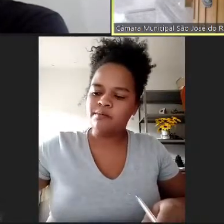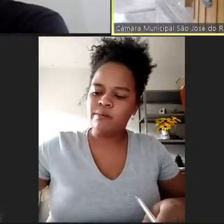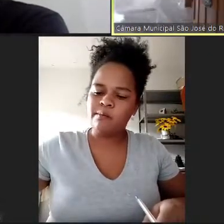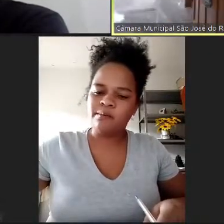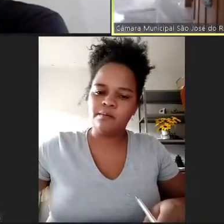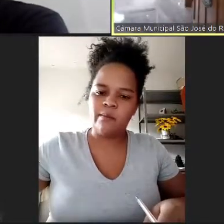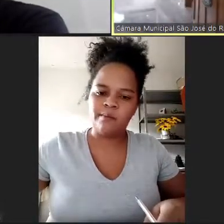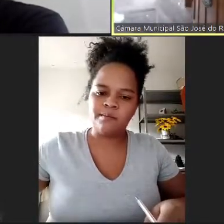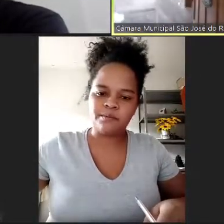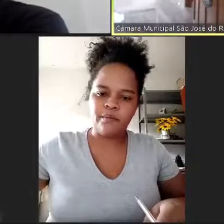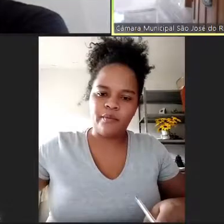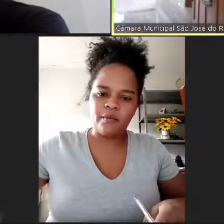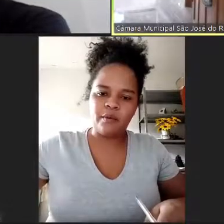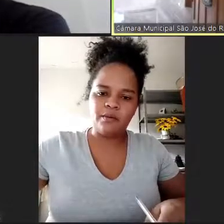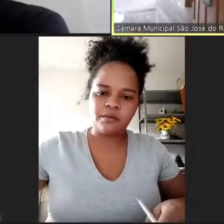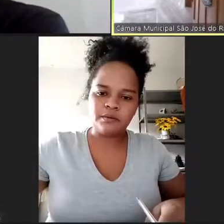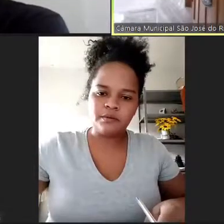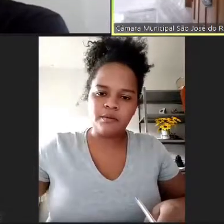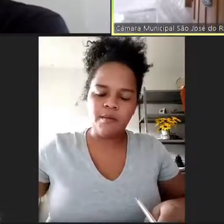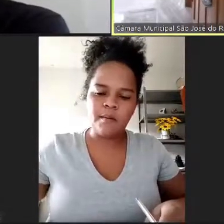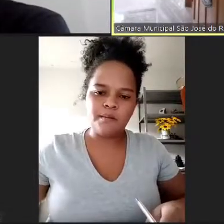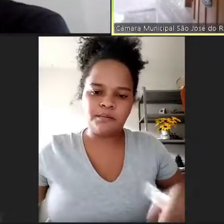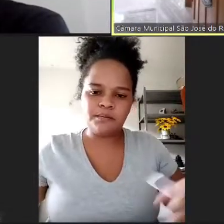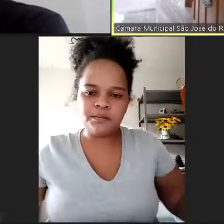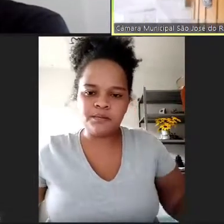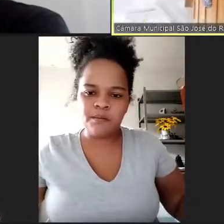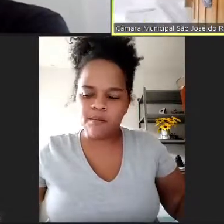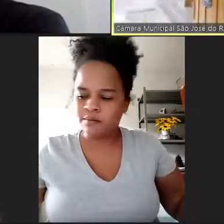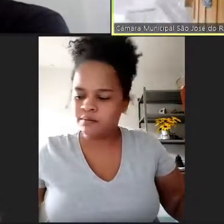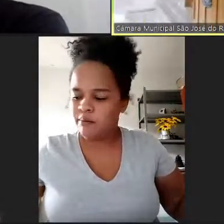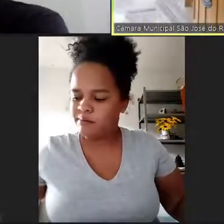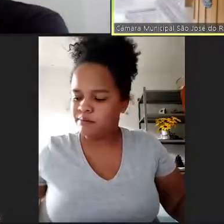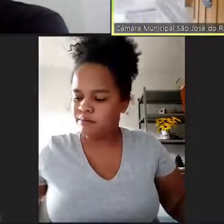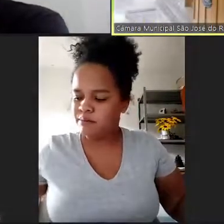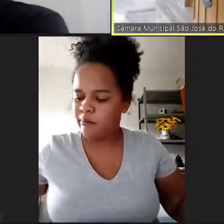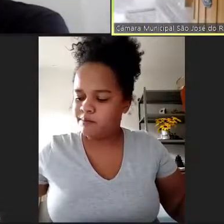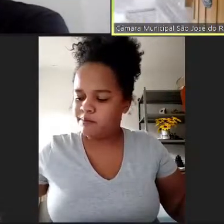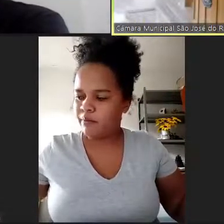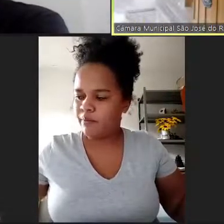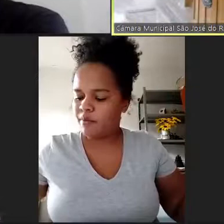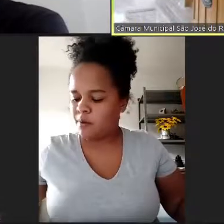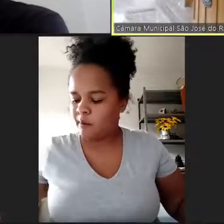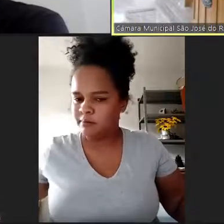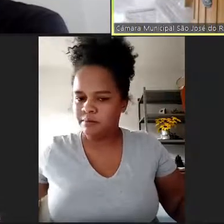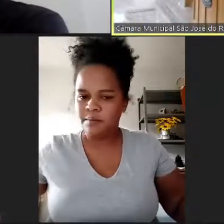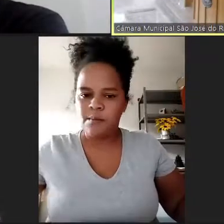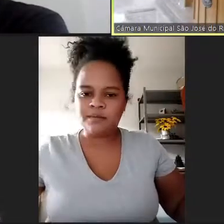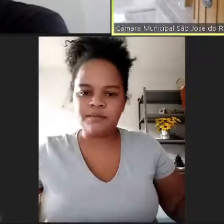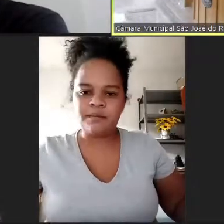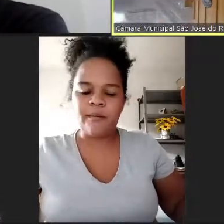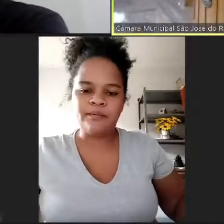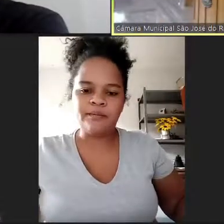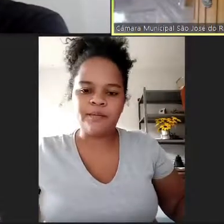Dizer que eu fiquei feliz com o resultado da indicação da campanha Vacina Já, eu tinha visto já ontem à noite também,